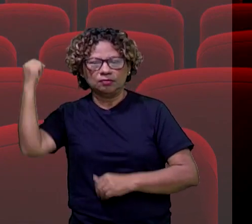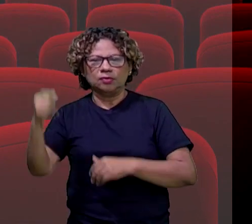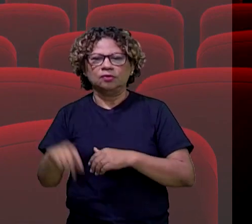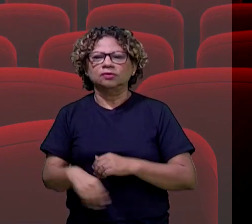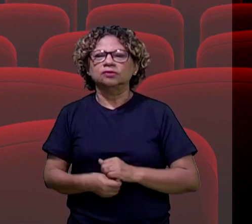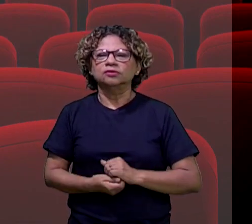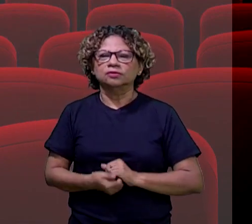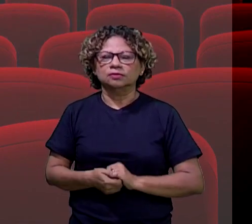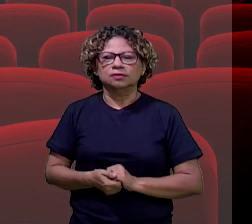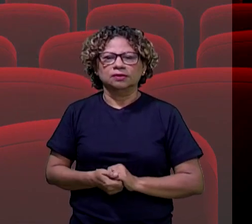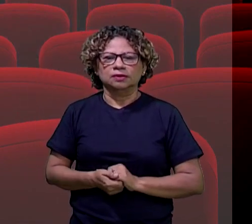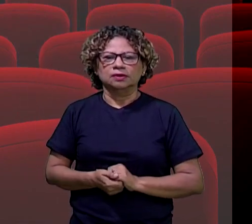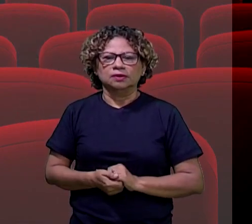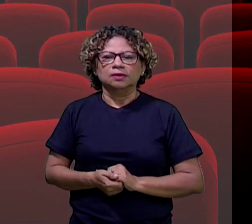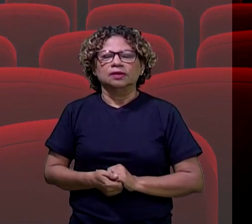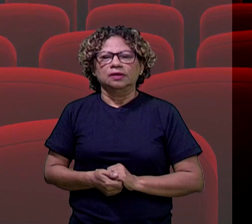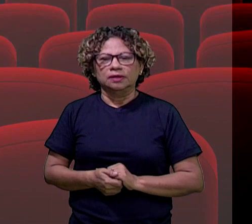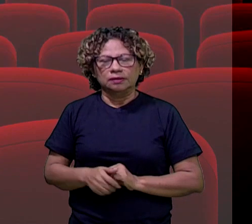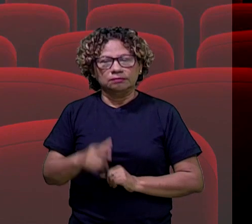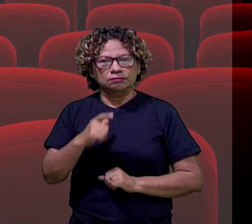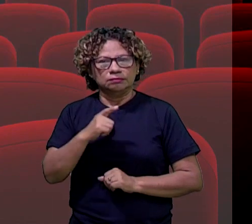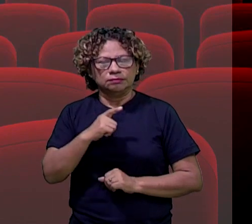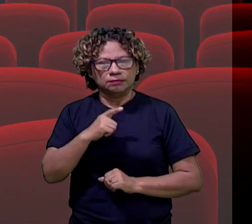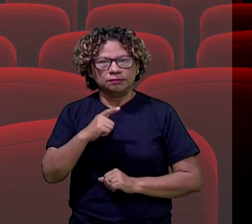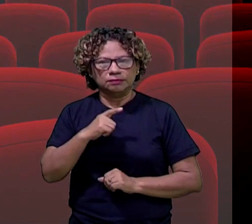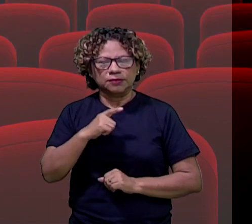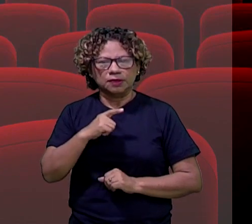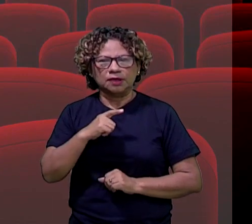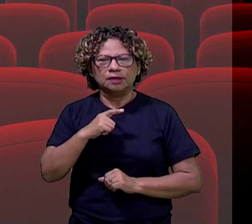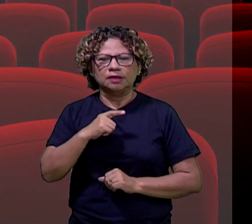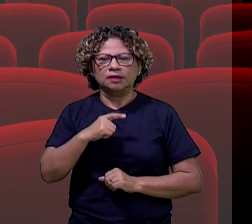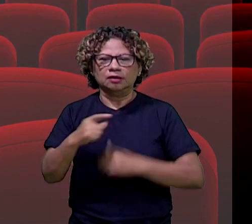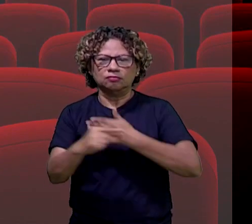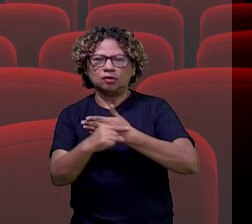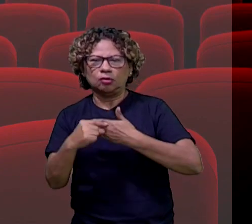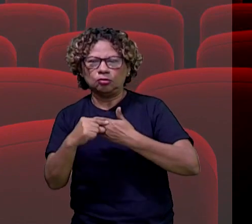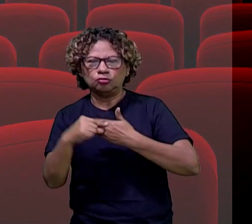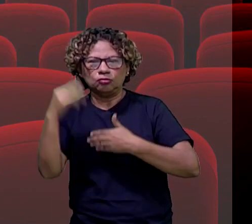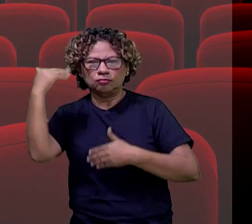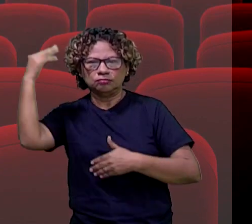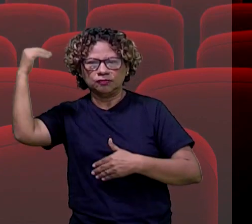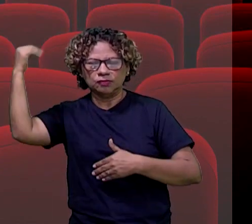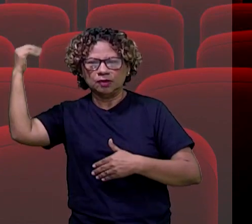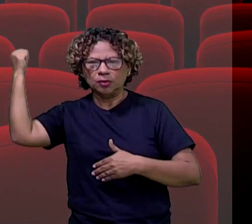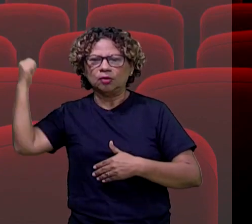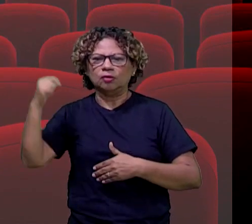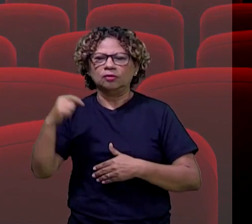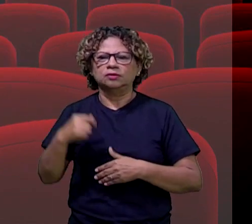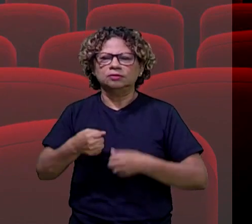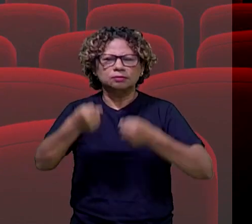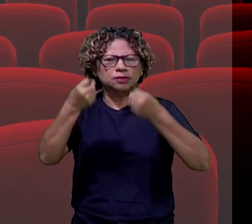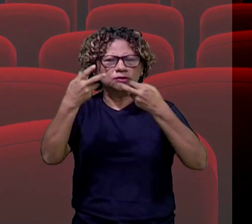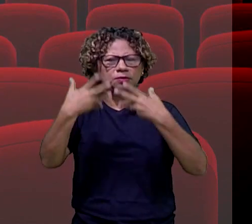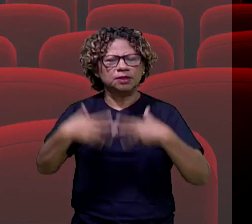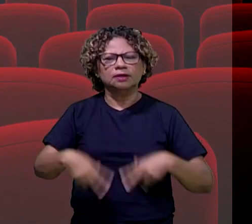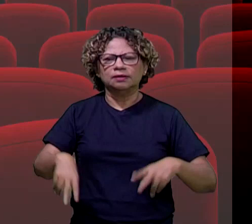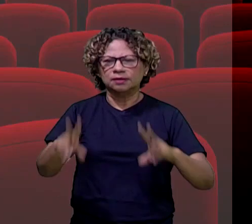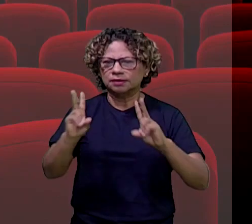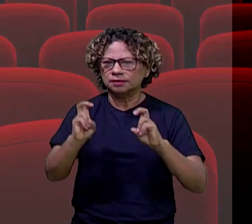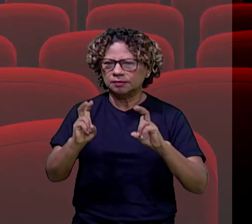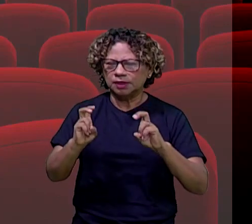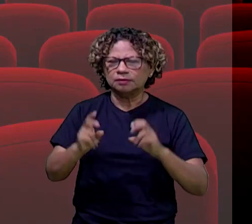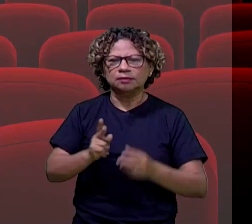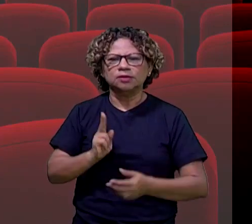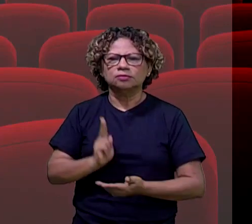uma grande personalidade do Brasil em relação a essa temática também. E a gente continua